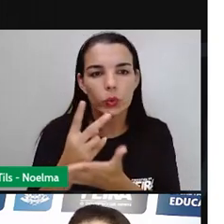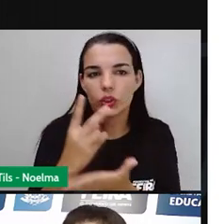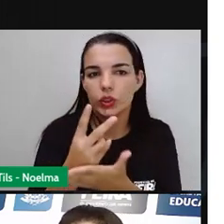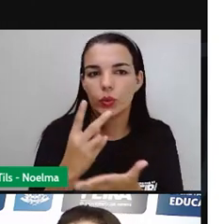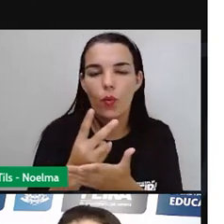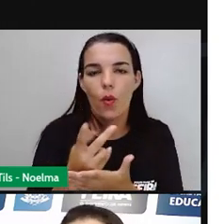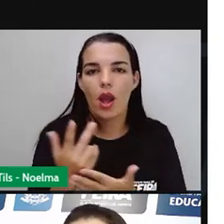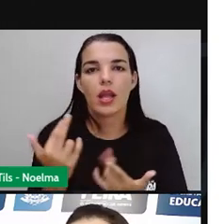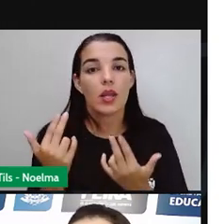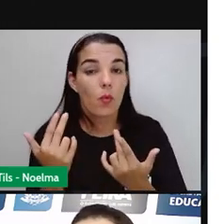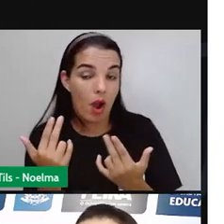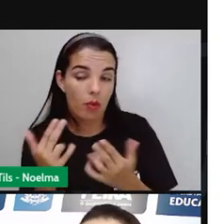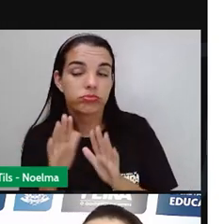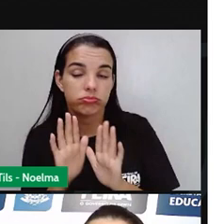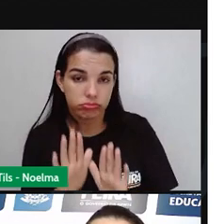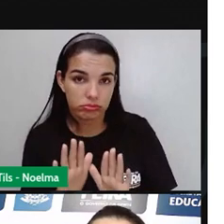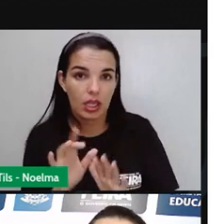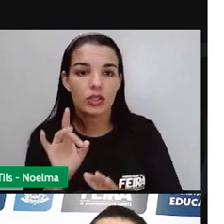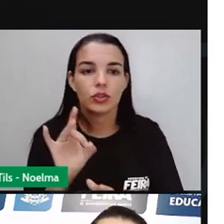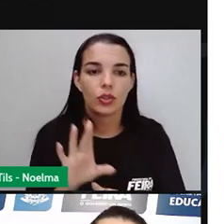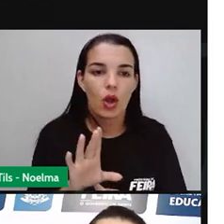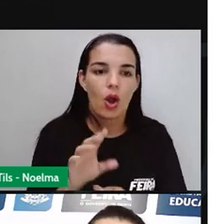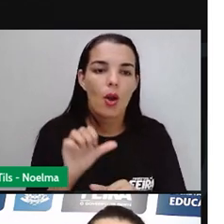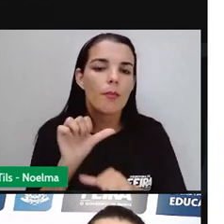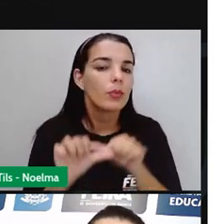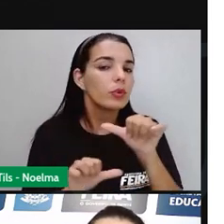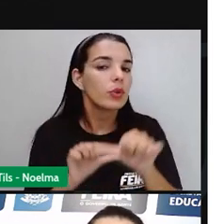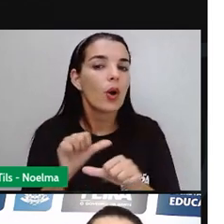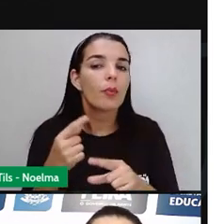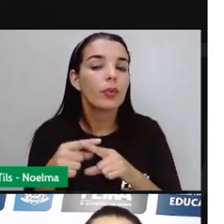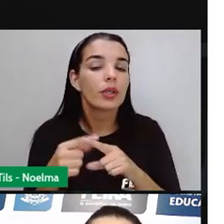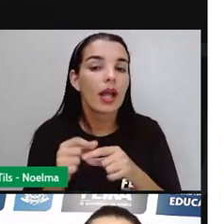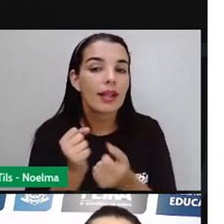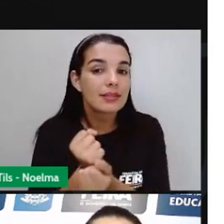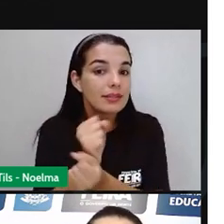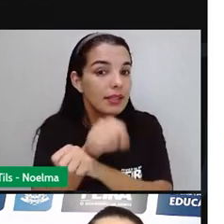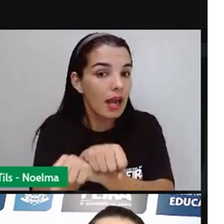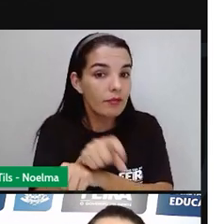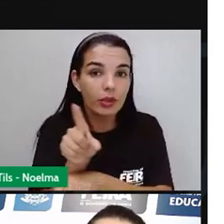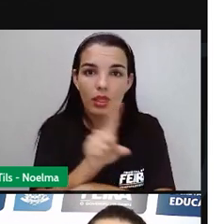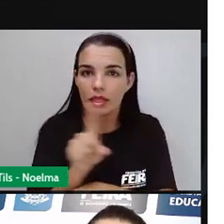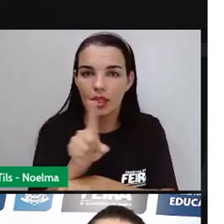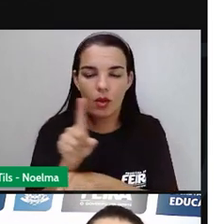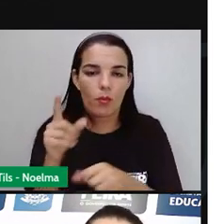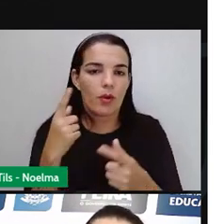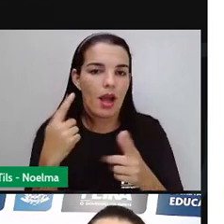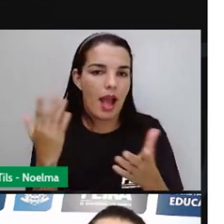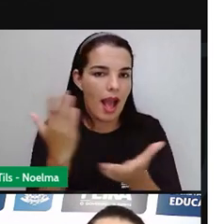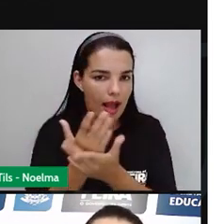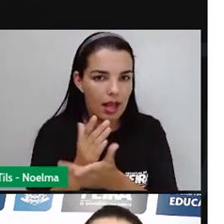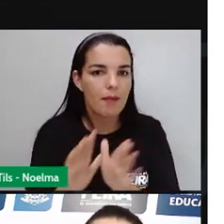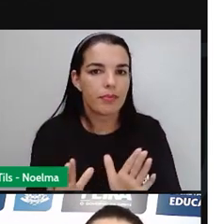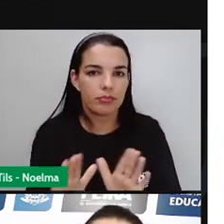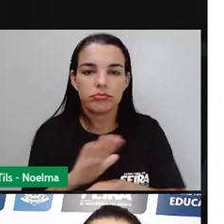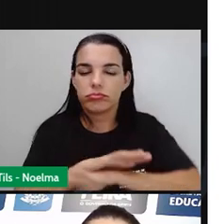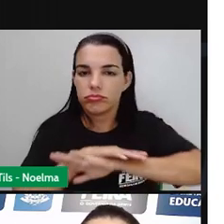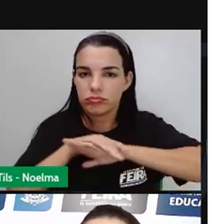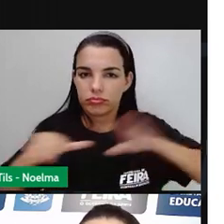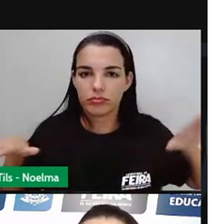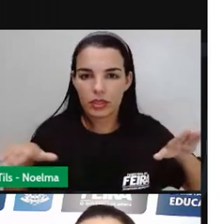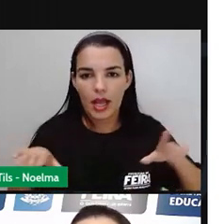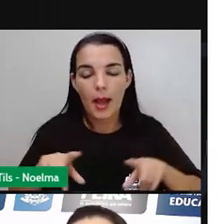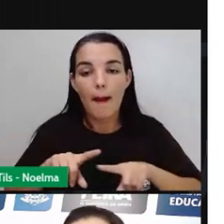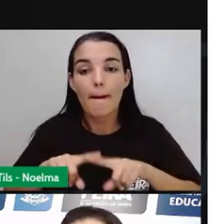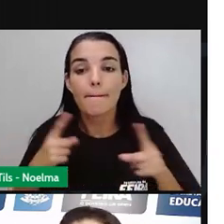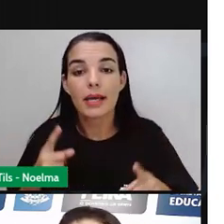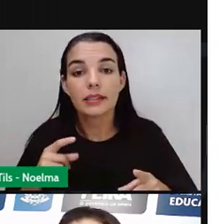Mas, mudou-se em relação à questão da escravidão, porém, muitas pessoas saem de seus países de origem